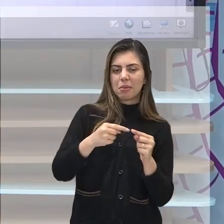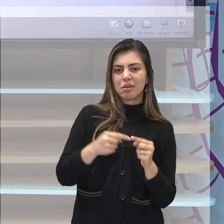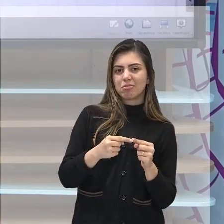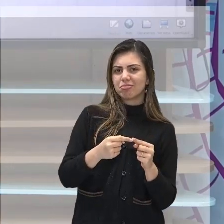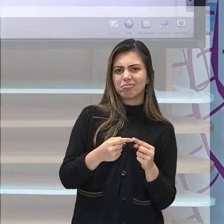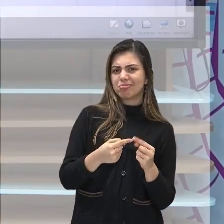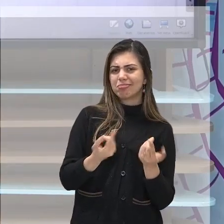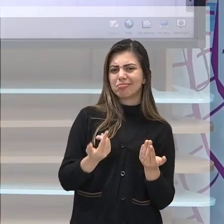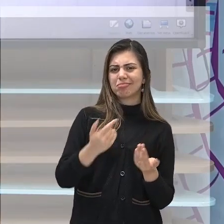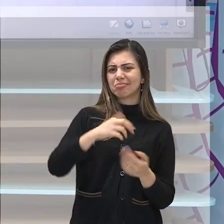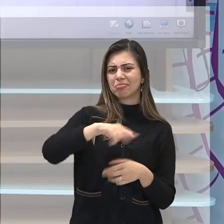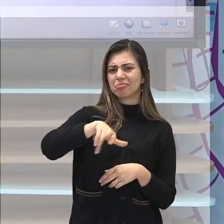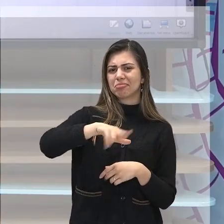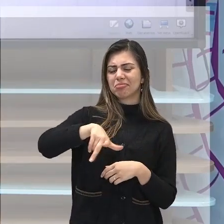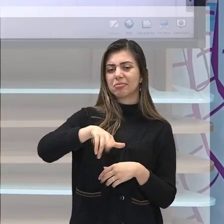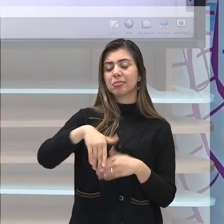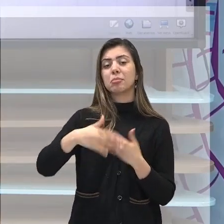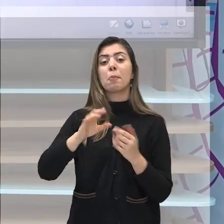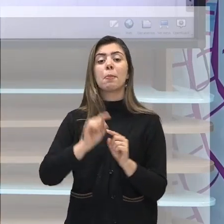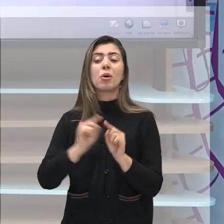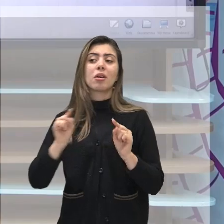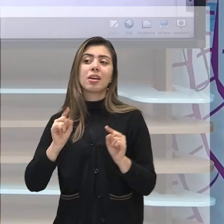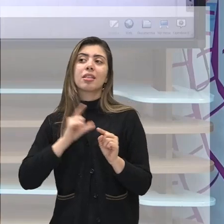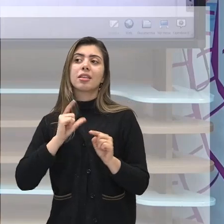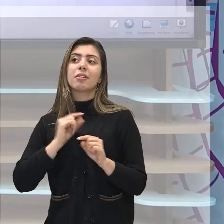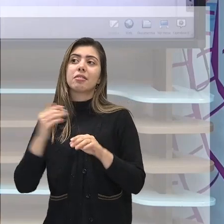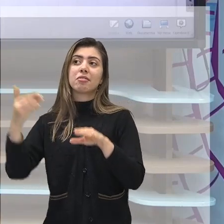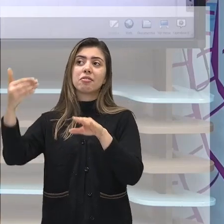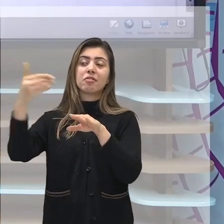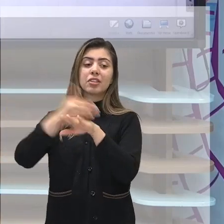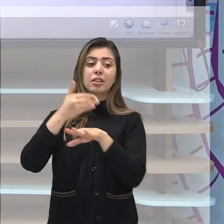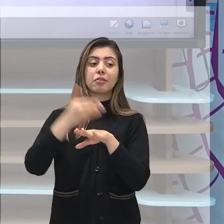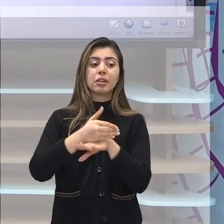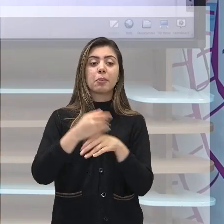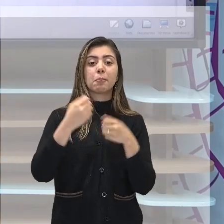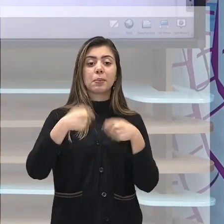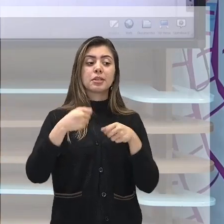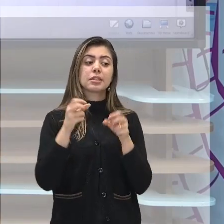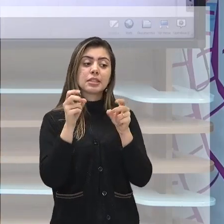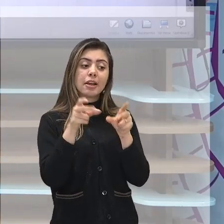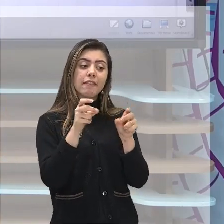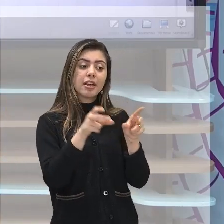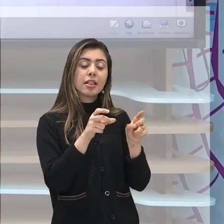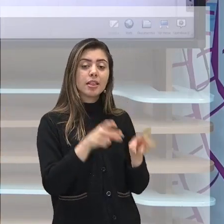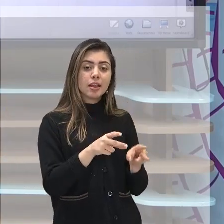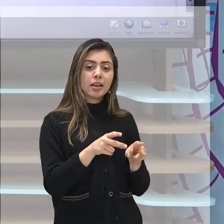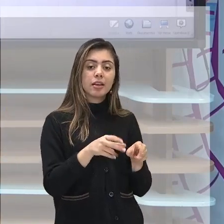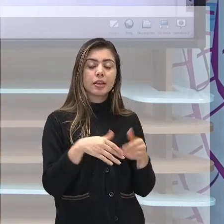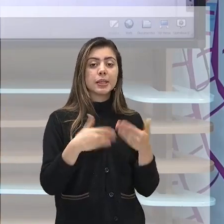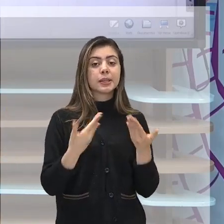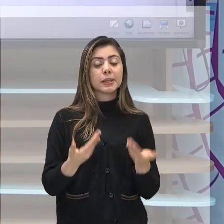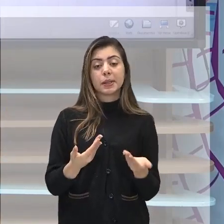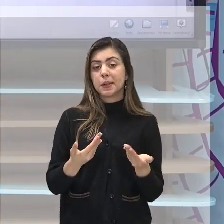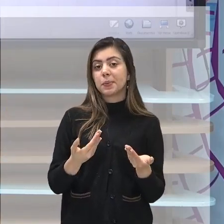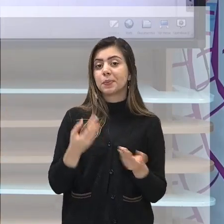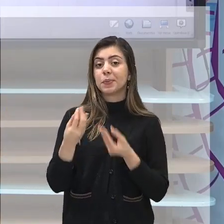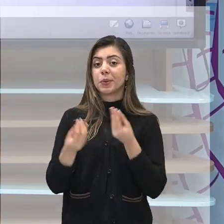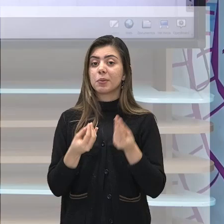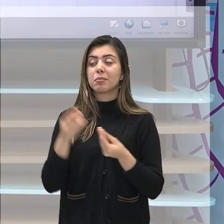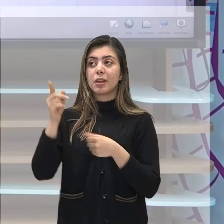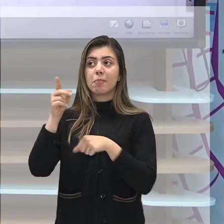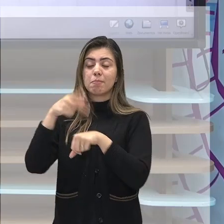sendo enviados ao Brasil ao ponto de que? Precisa ser vendido, agora, né, a